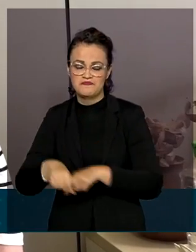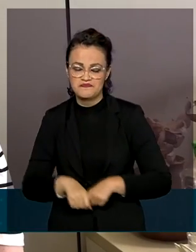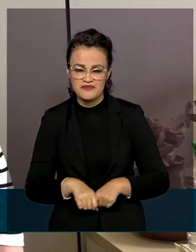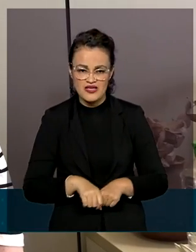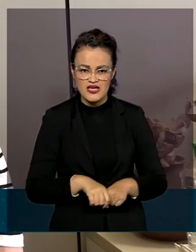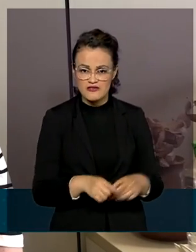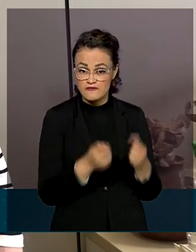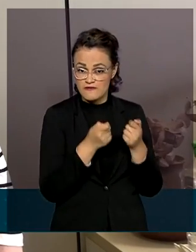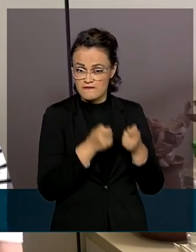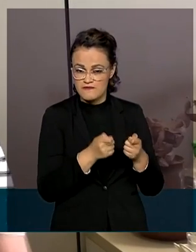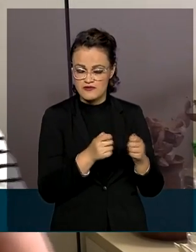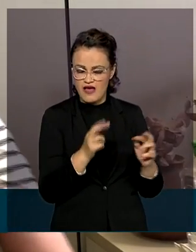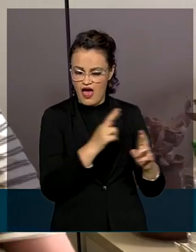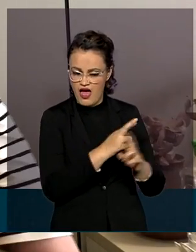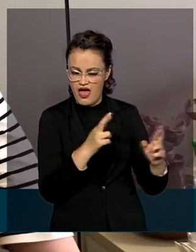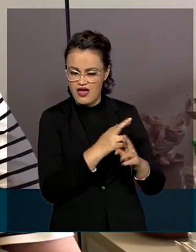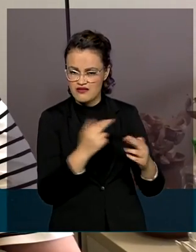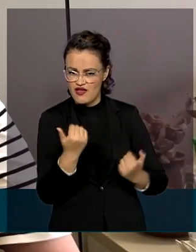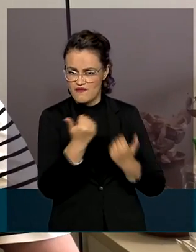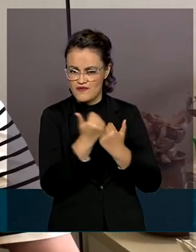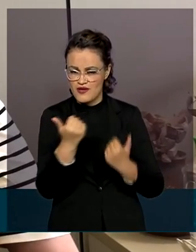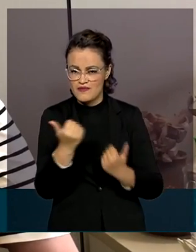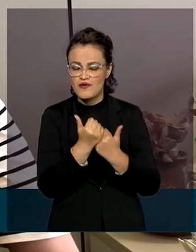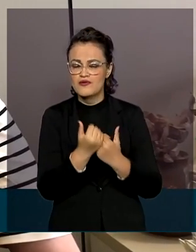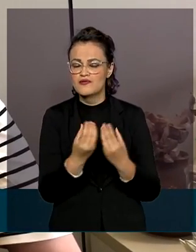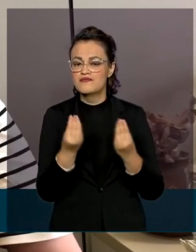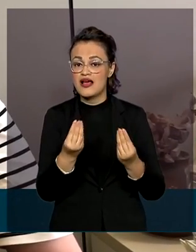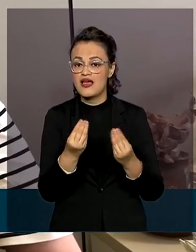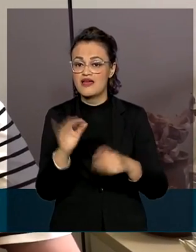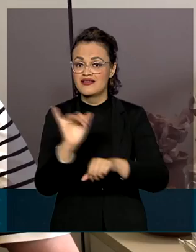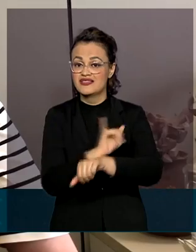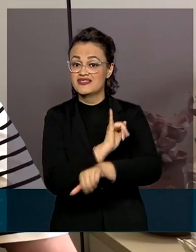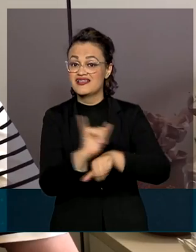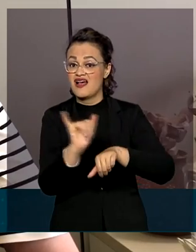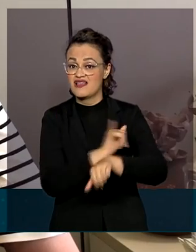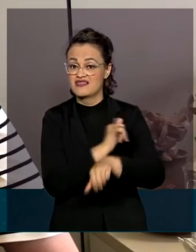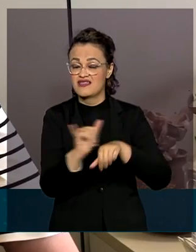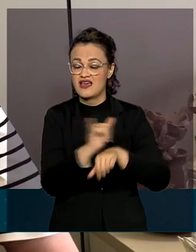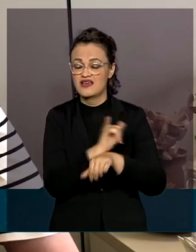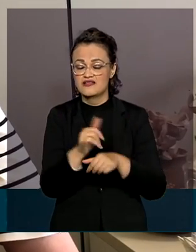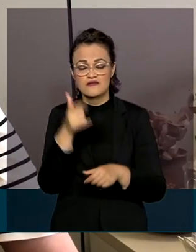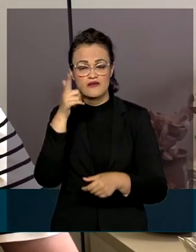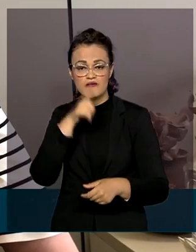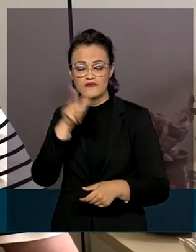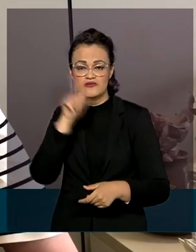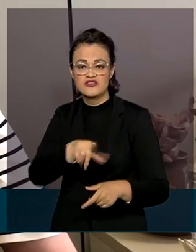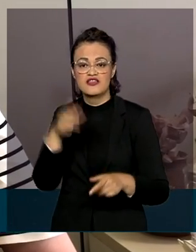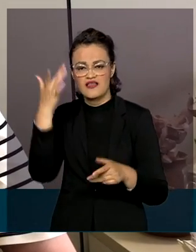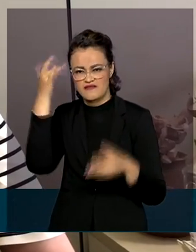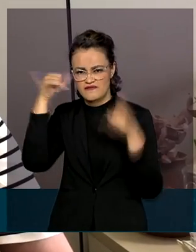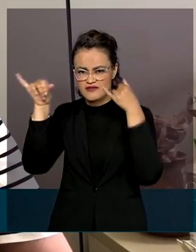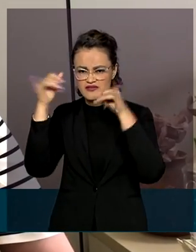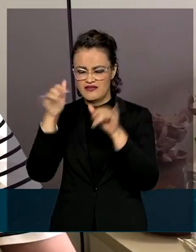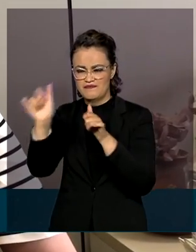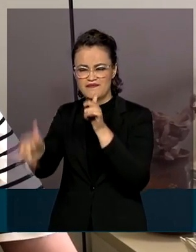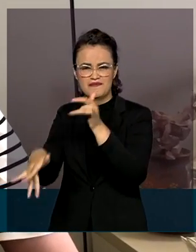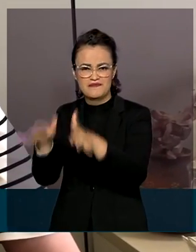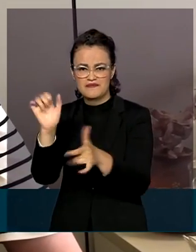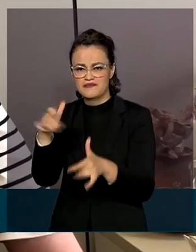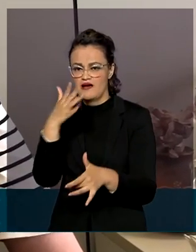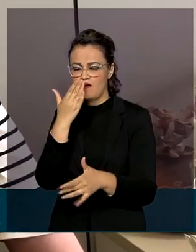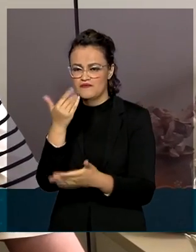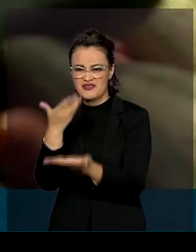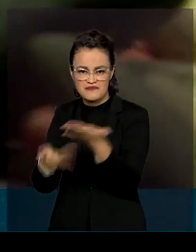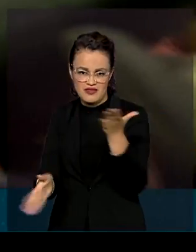fortalecimento da rede é um dos objetivos da estratégia intersetorial de redução de perdas e desperdícios de